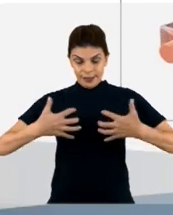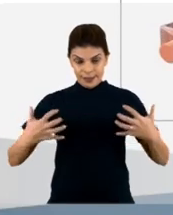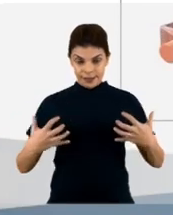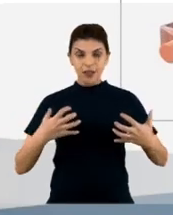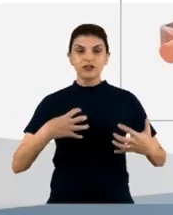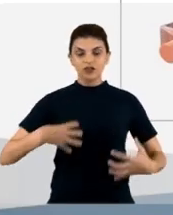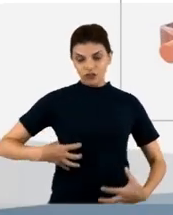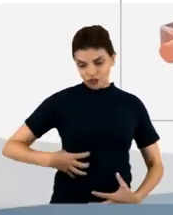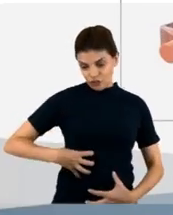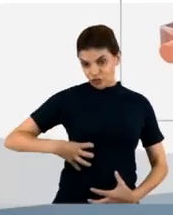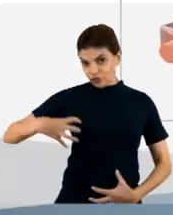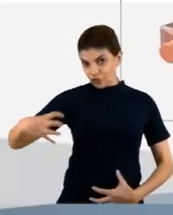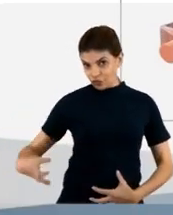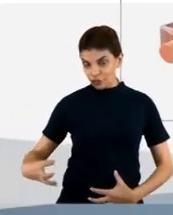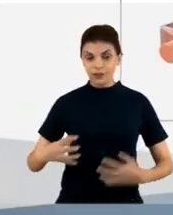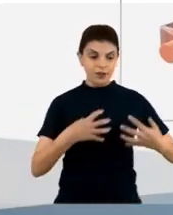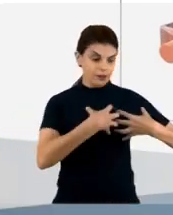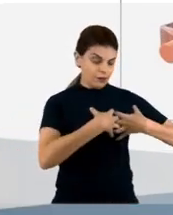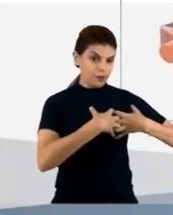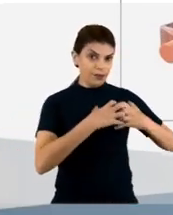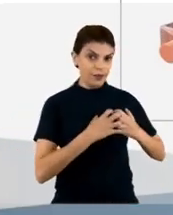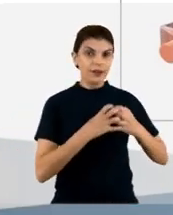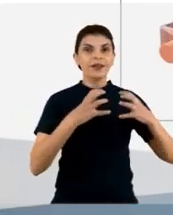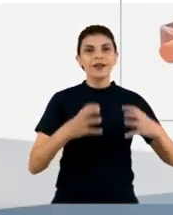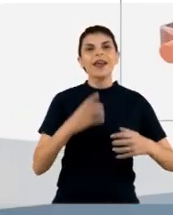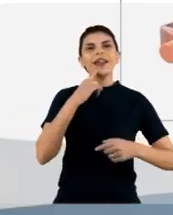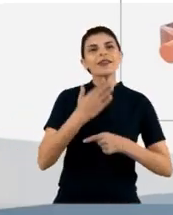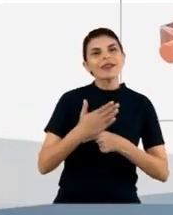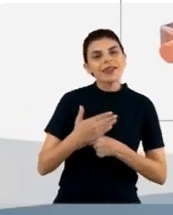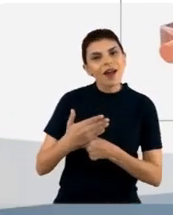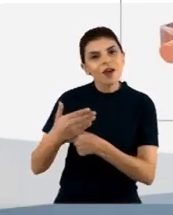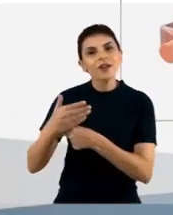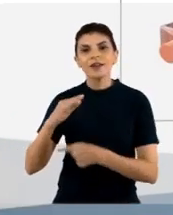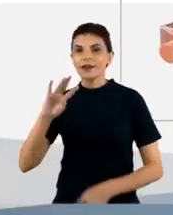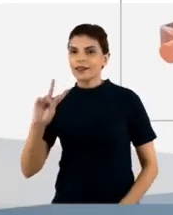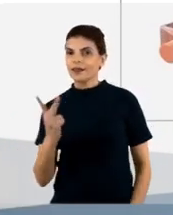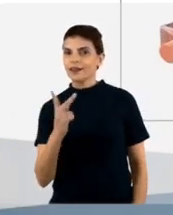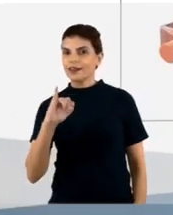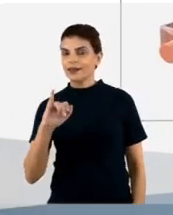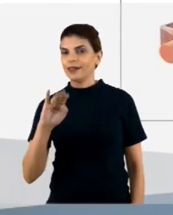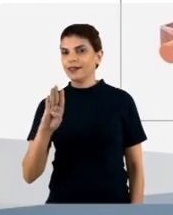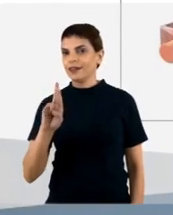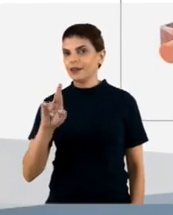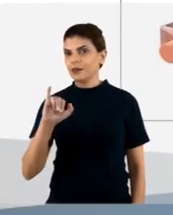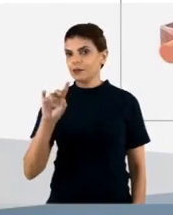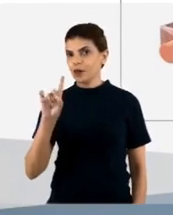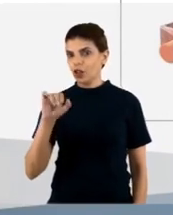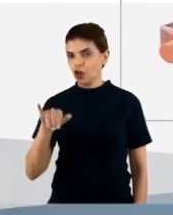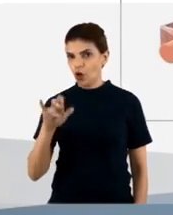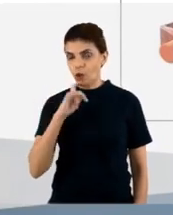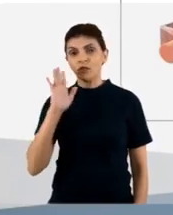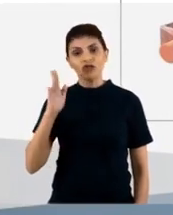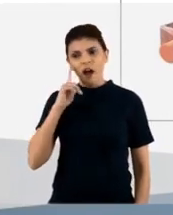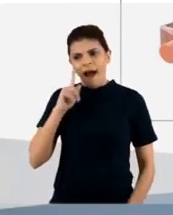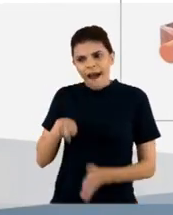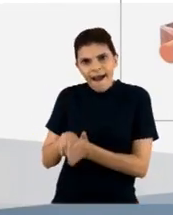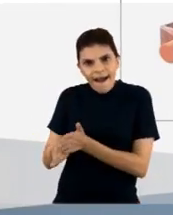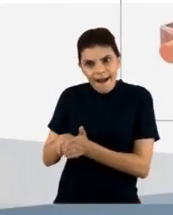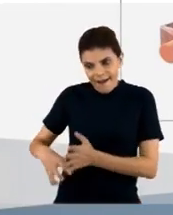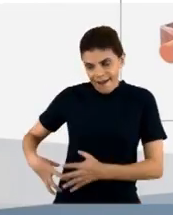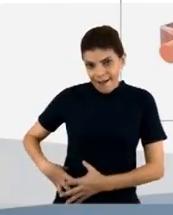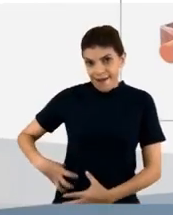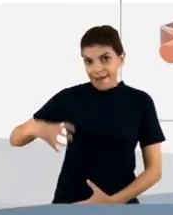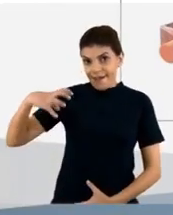chamamos de tecnologia de brindomas, né? O que seria isso? Nós isolamos, a partir desse baço, as